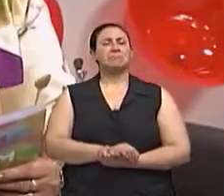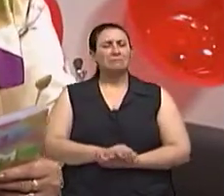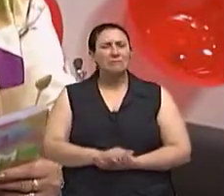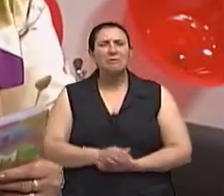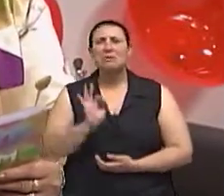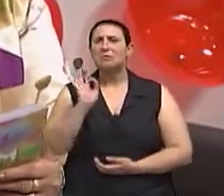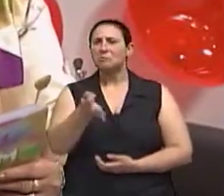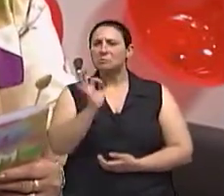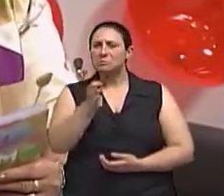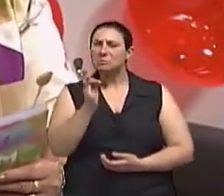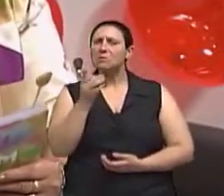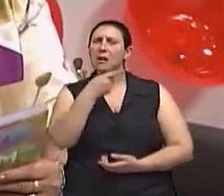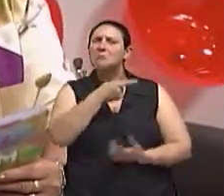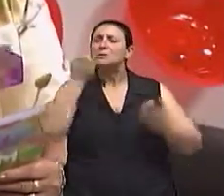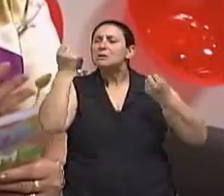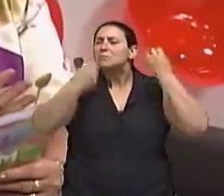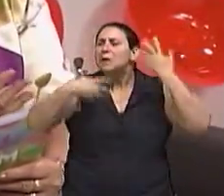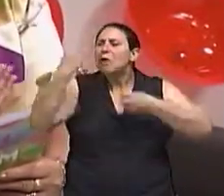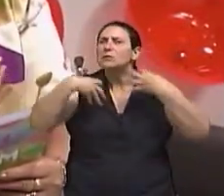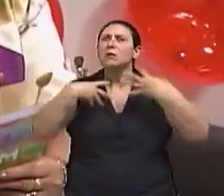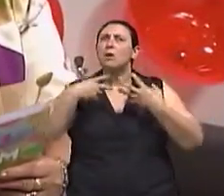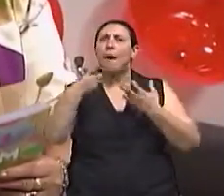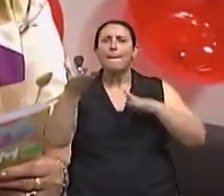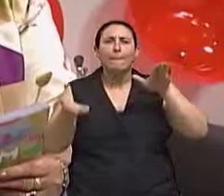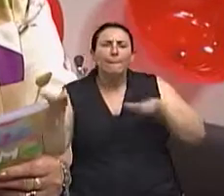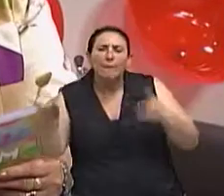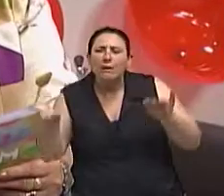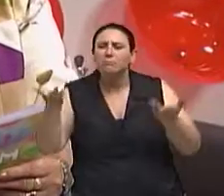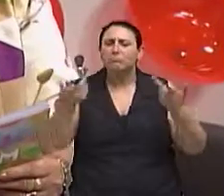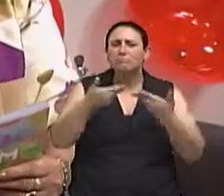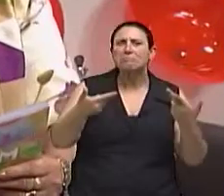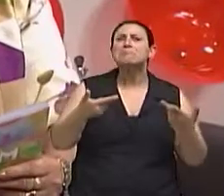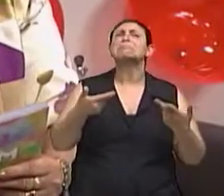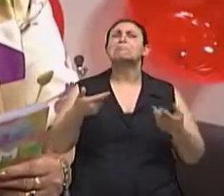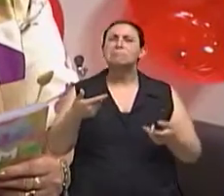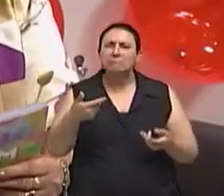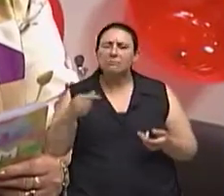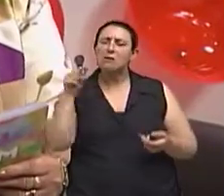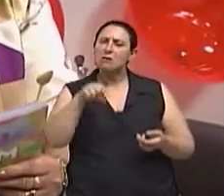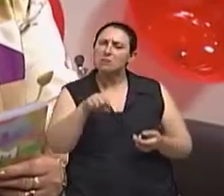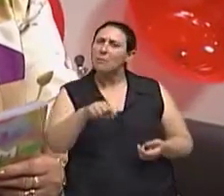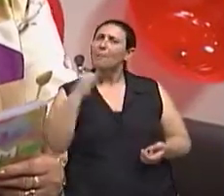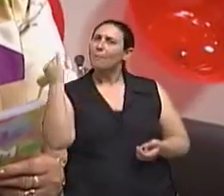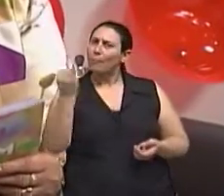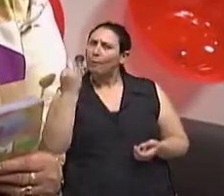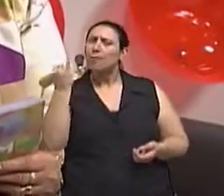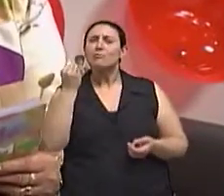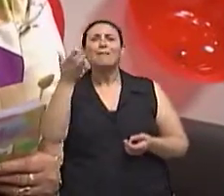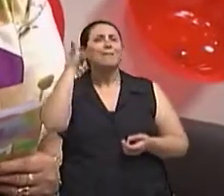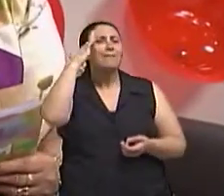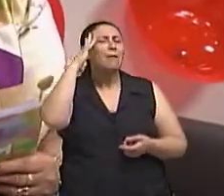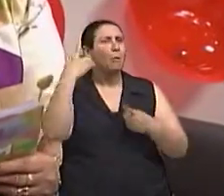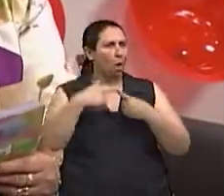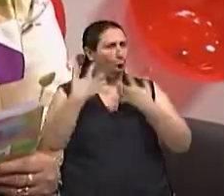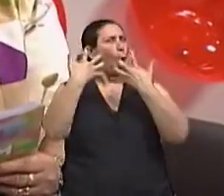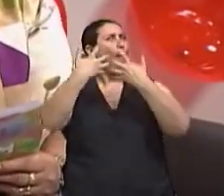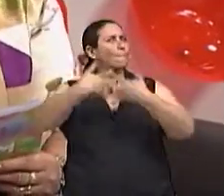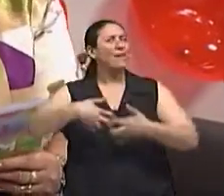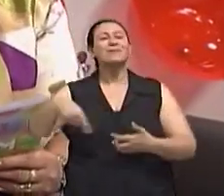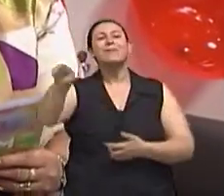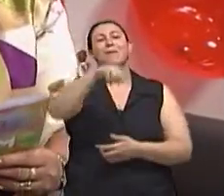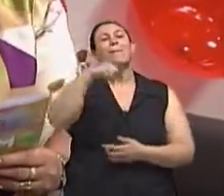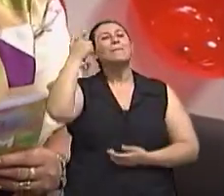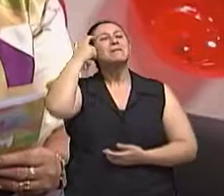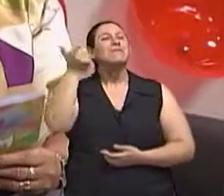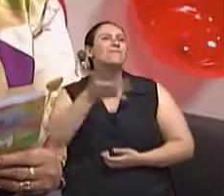todas essas explicações e mostrar todos esses produtos, a gente vê o quão complexo é toda essa situação. E,